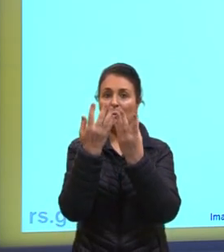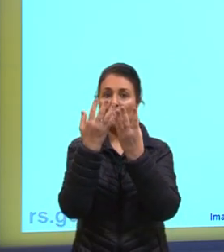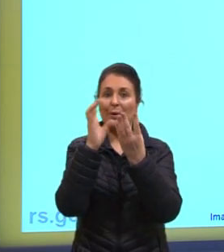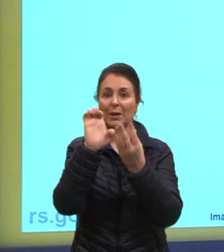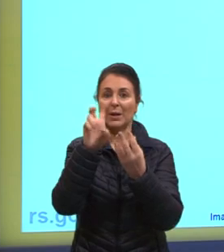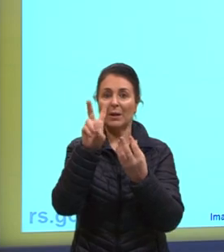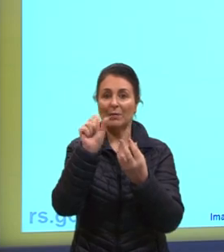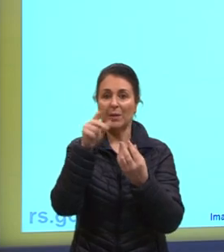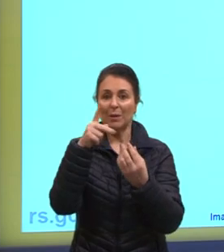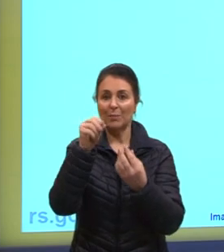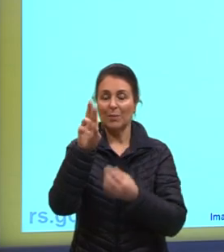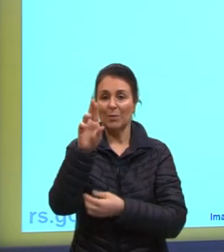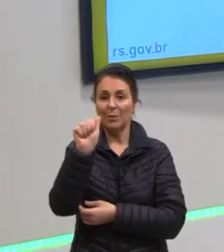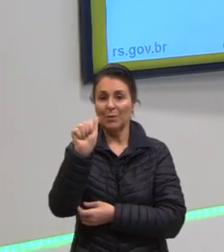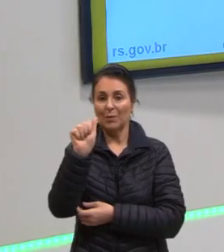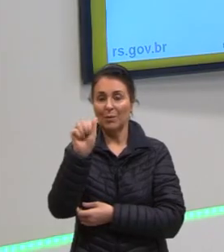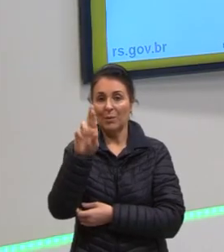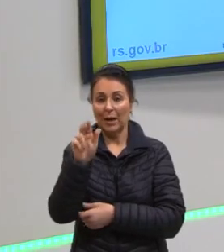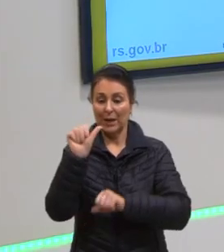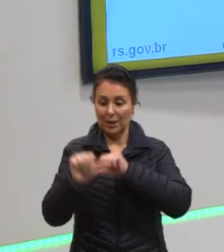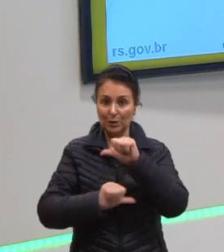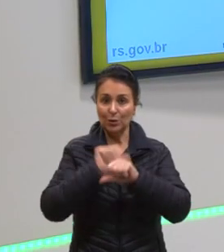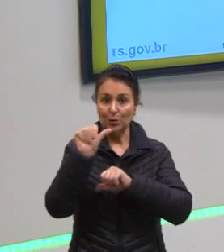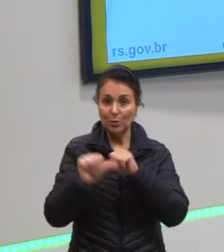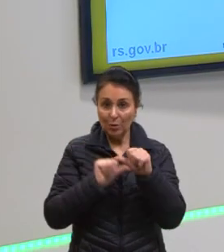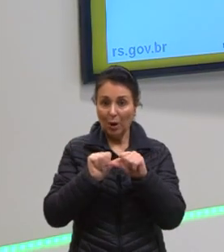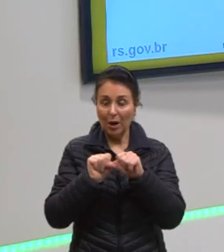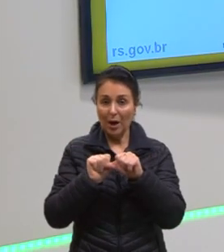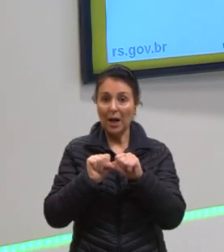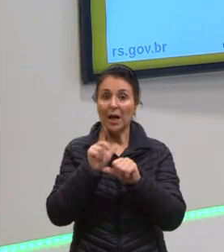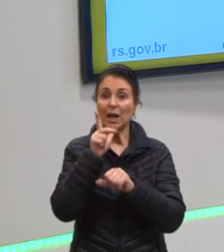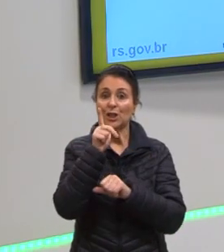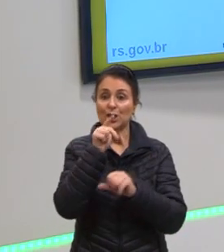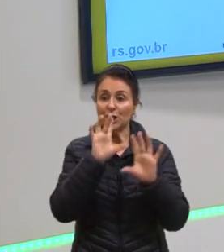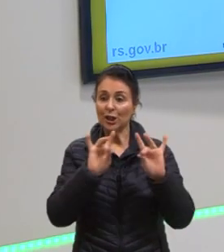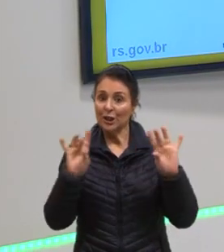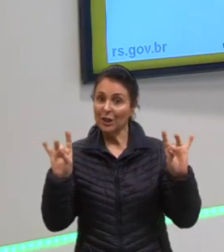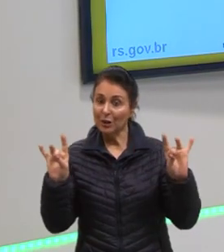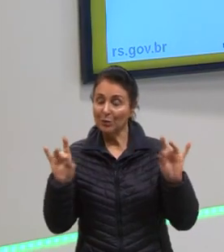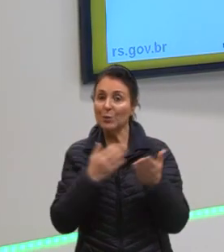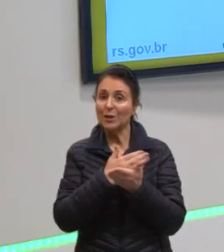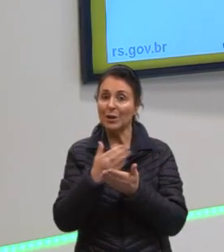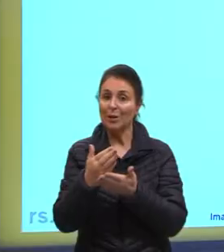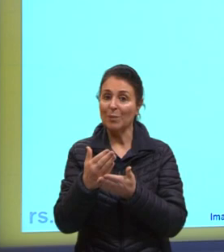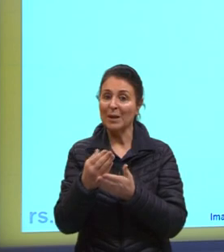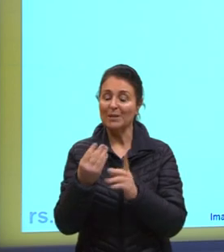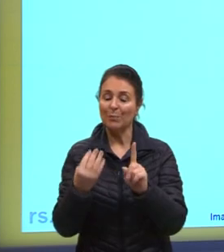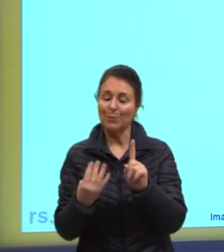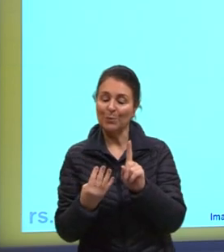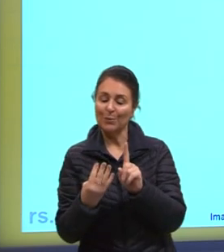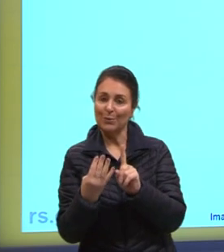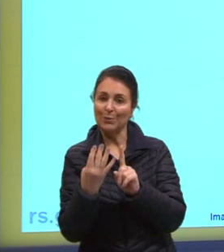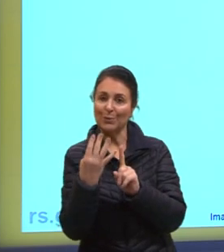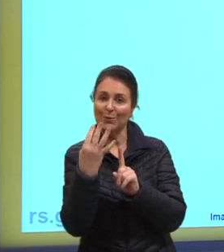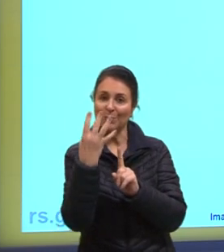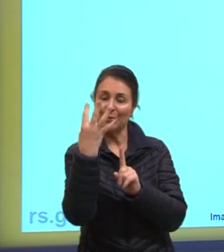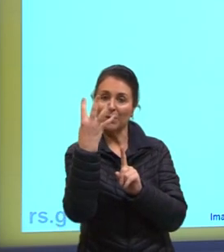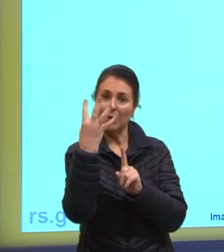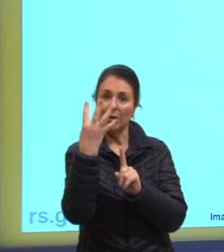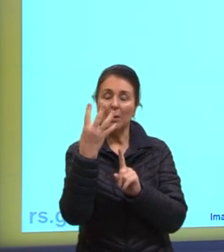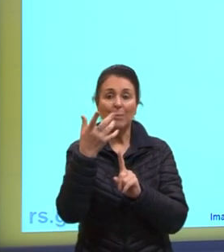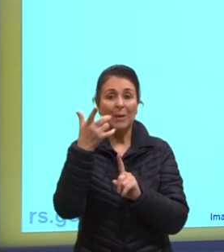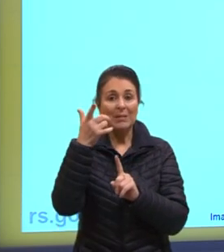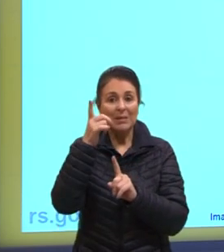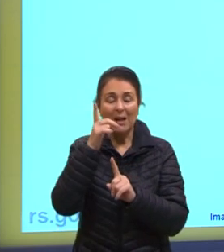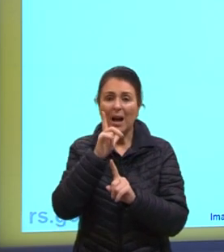o seu estado líquido e passar para o estado gasoso. Porém, como a água, ela não consegue aumentar